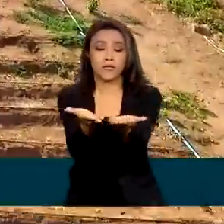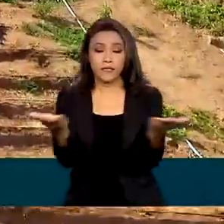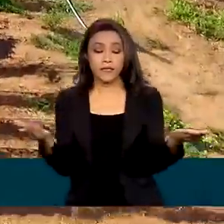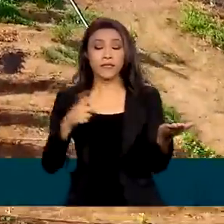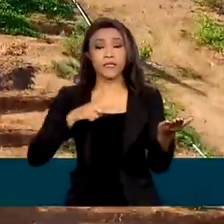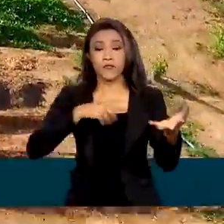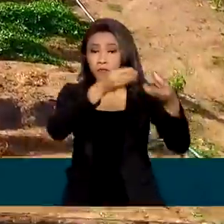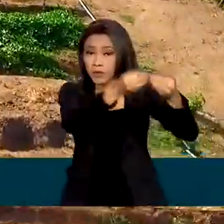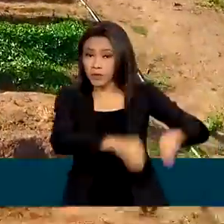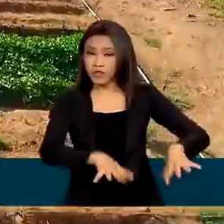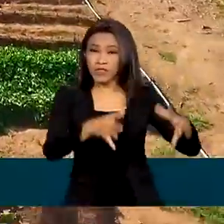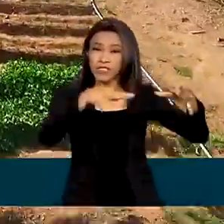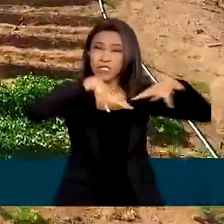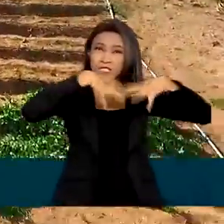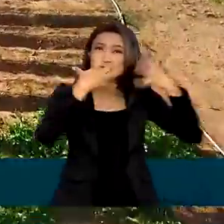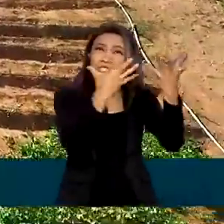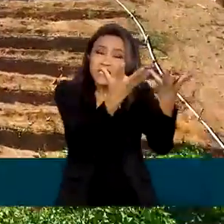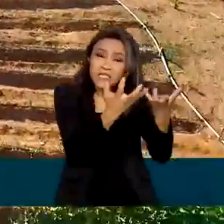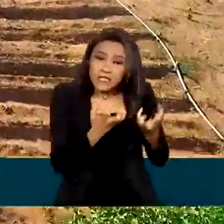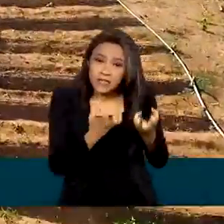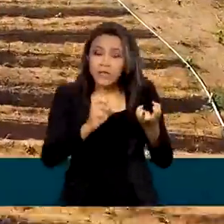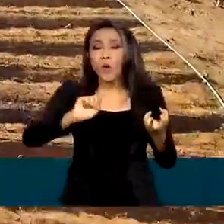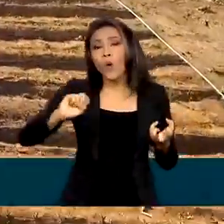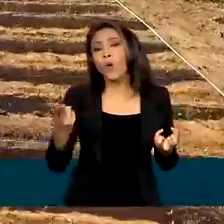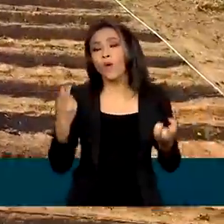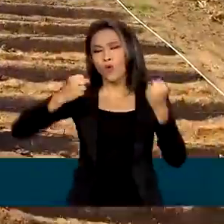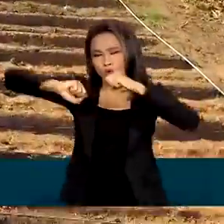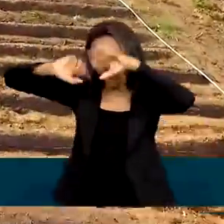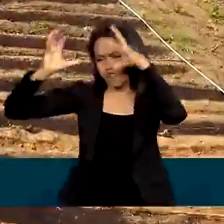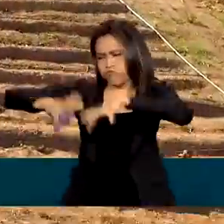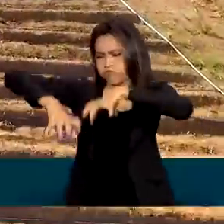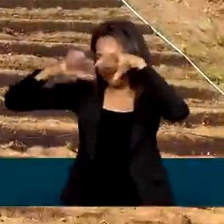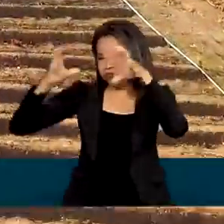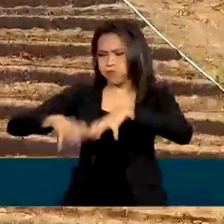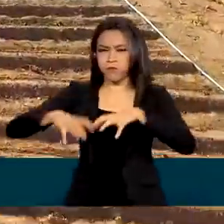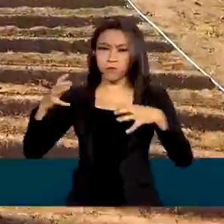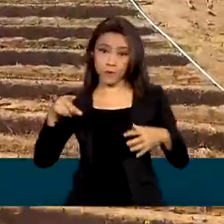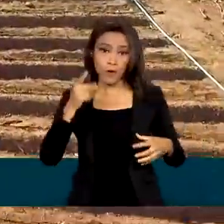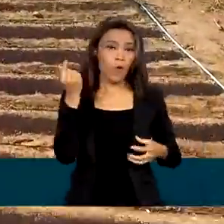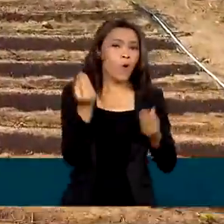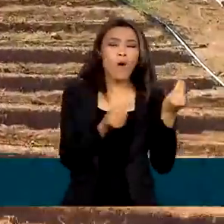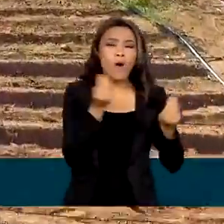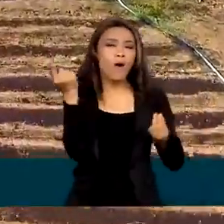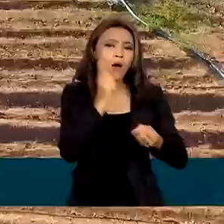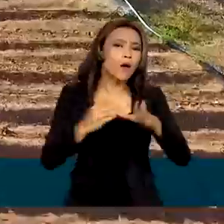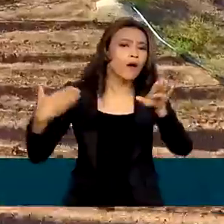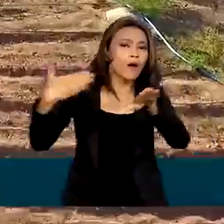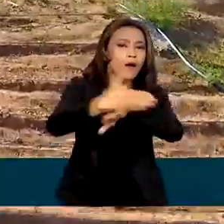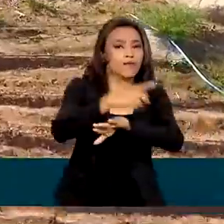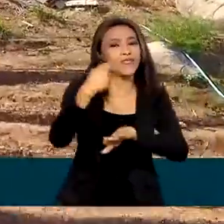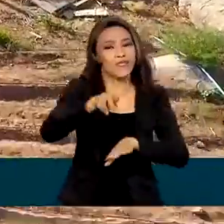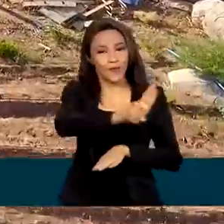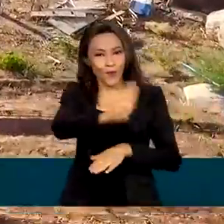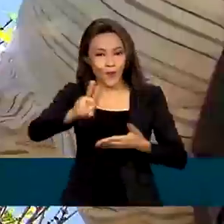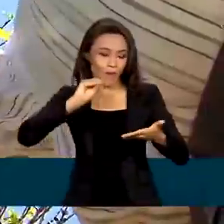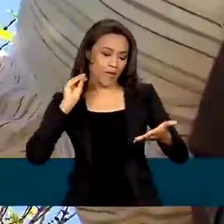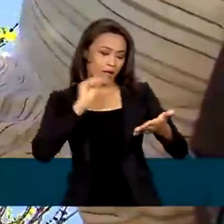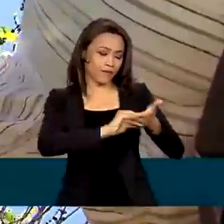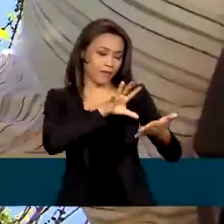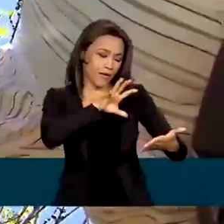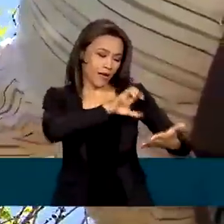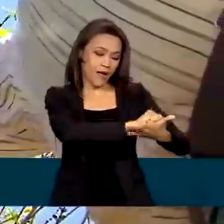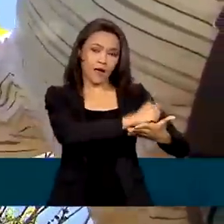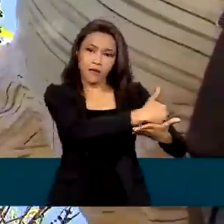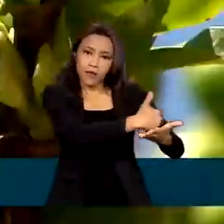atingidos por seca ou excesso de chuva. Para ter acesso ao benefício, é necessário ter o cadastro de agricultor familiar